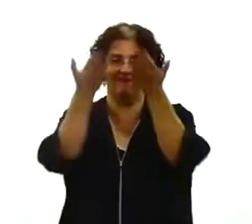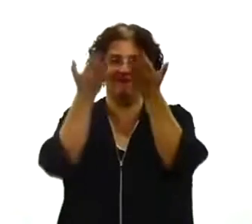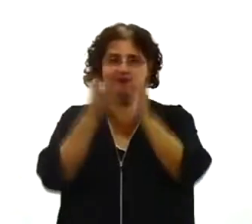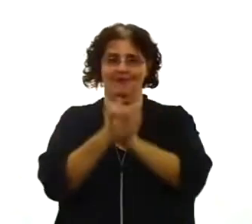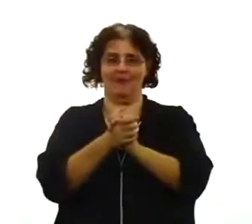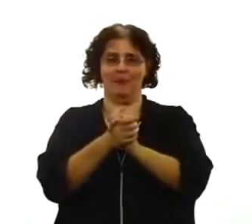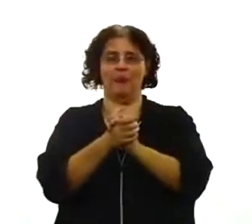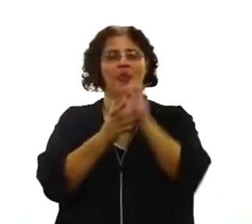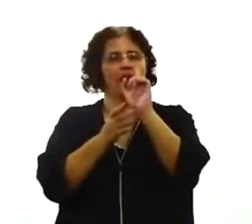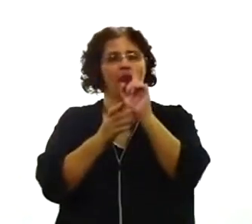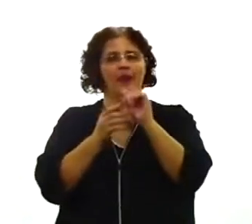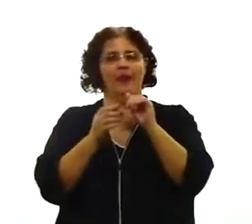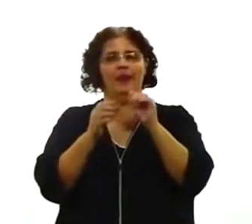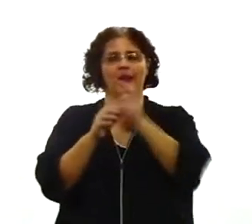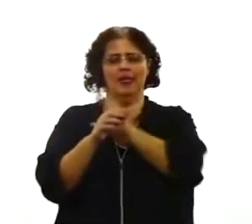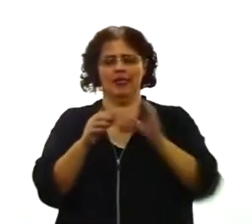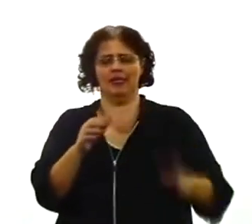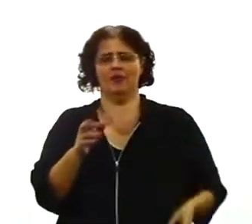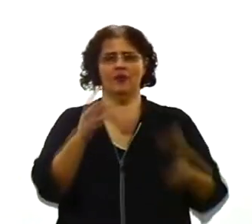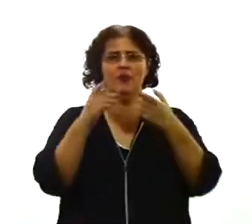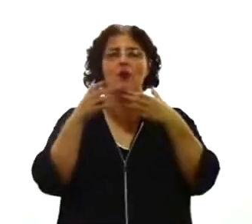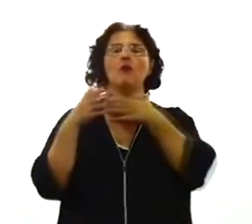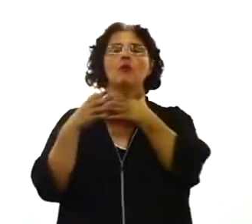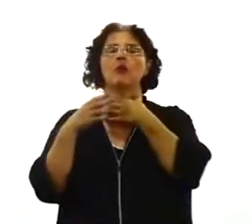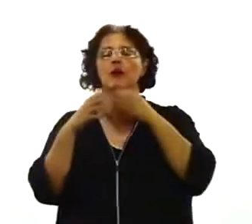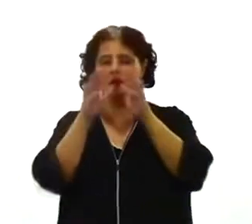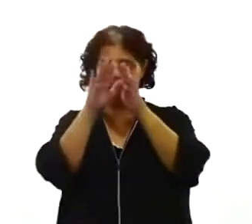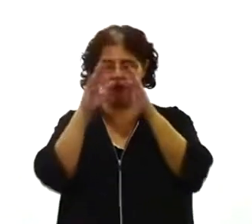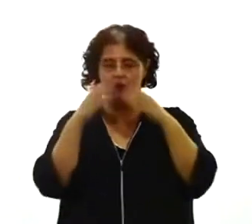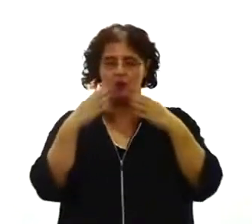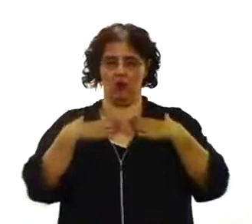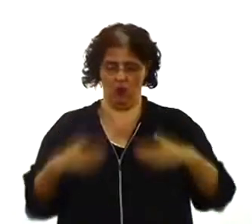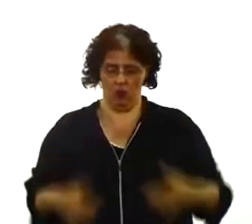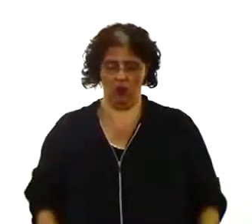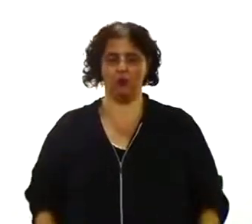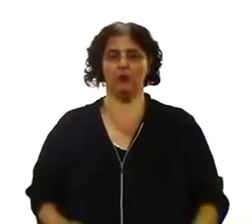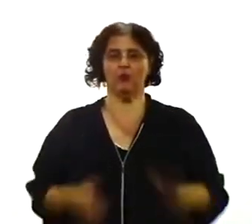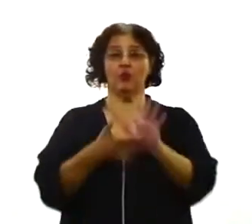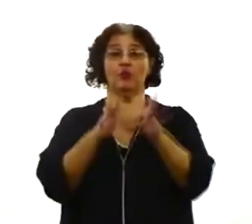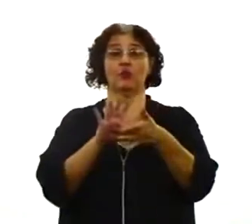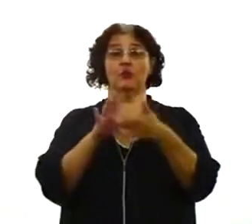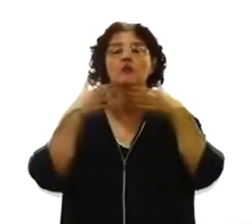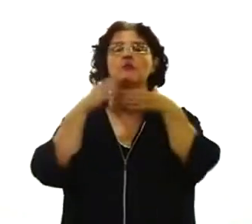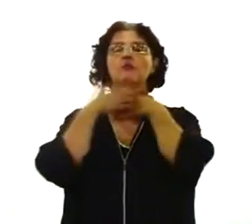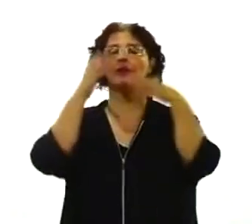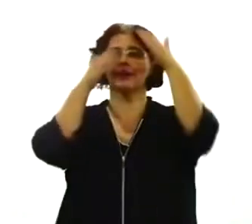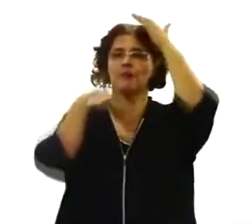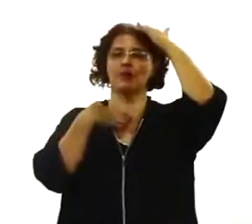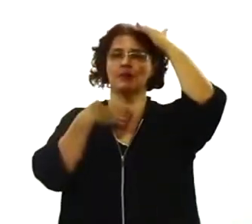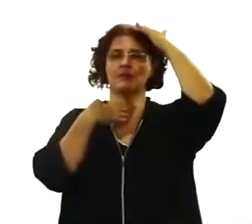crentes. A ressurreição de Cristo tem uma relação vital conosco.